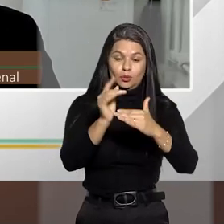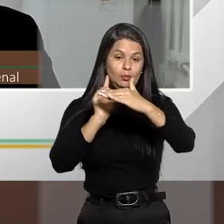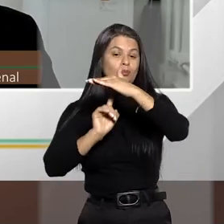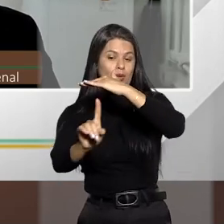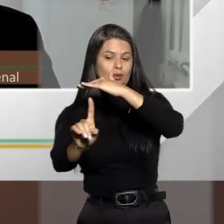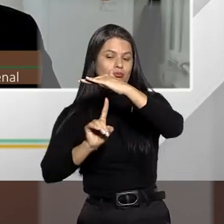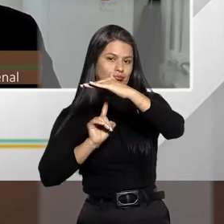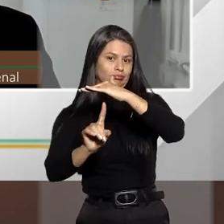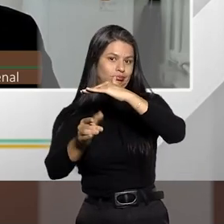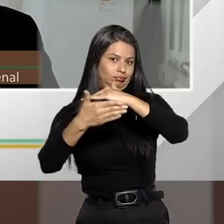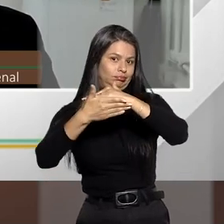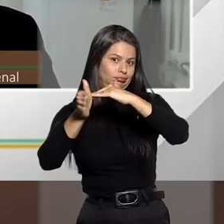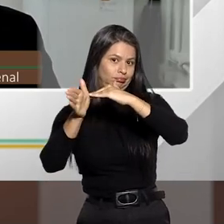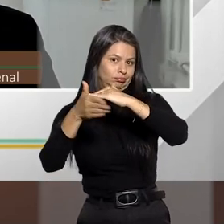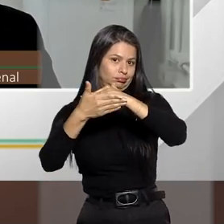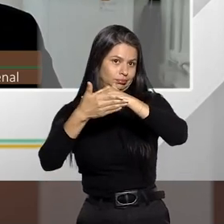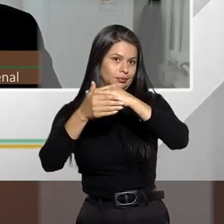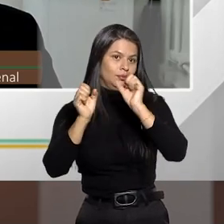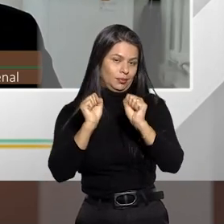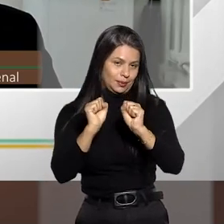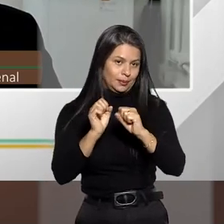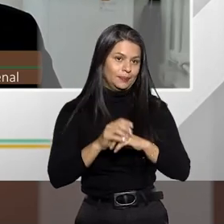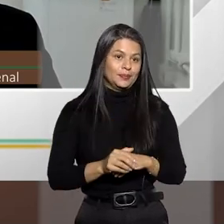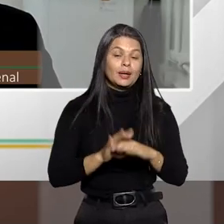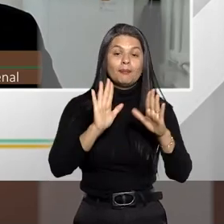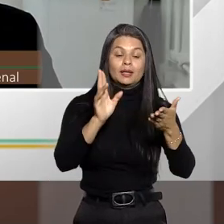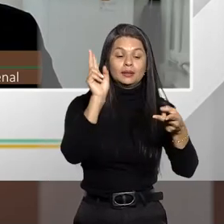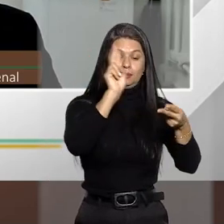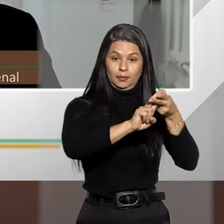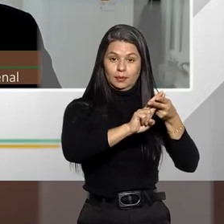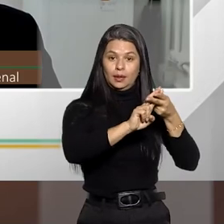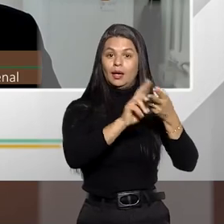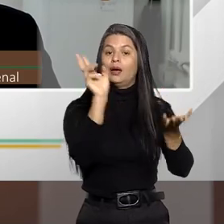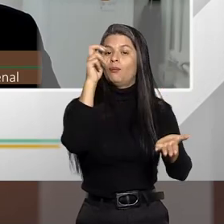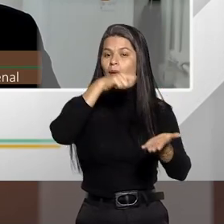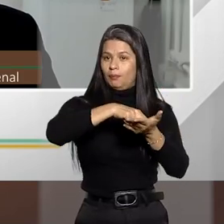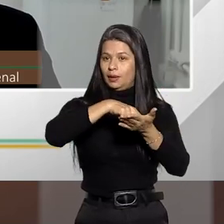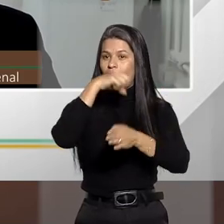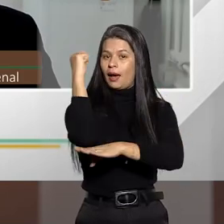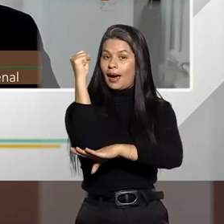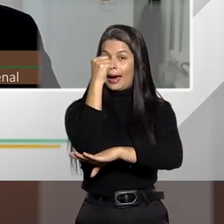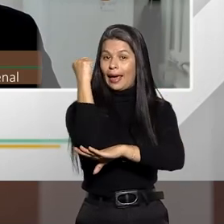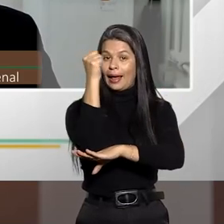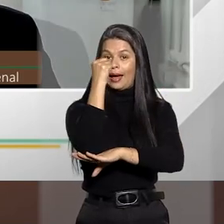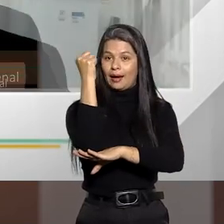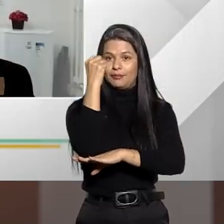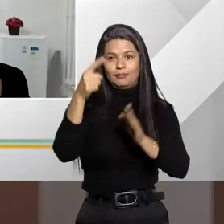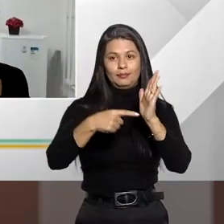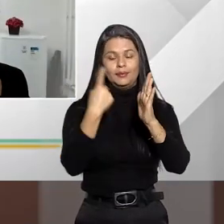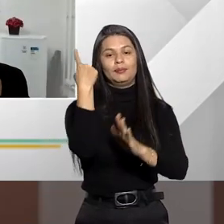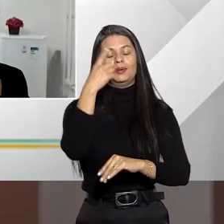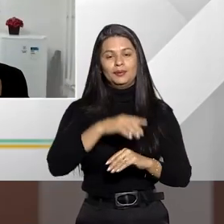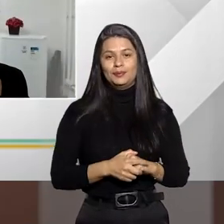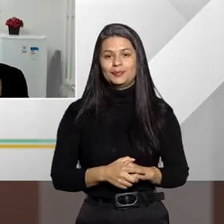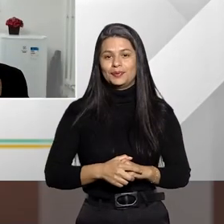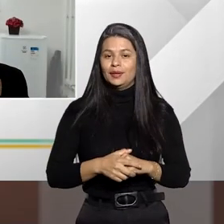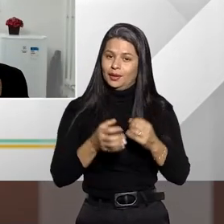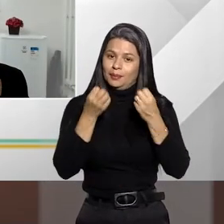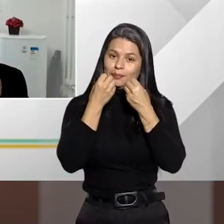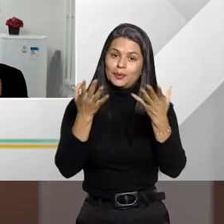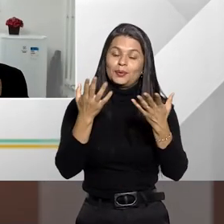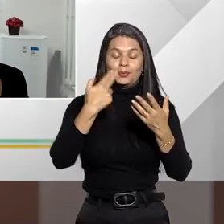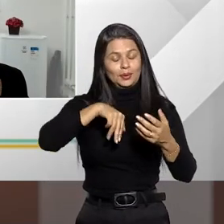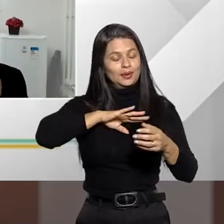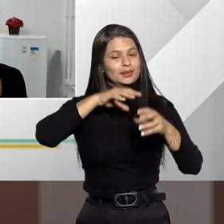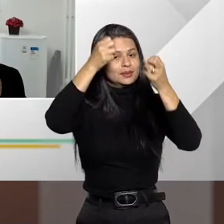ou aberto, né? Então, a reclusão, ela é uma pena mais grave, então, ela é aplicada primeiro. Bom, a gente tratou até agora